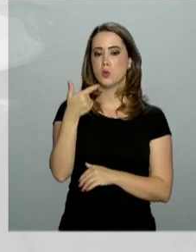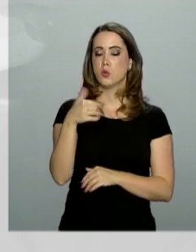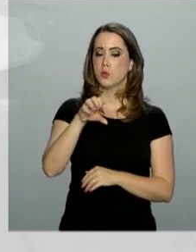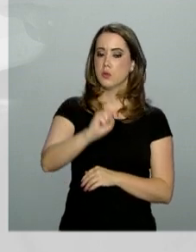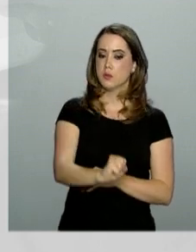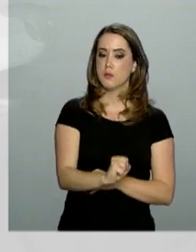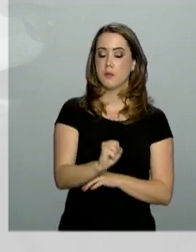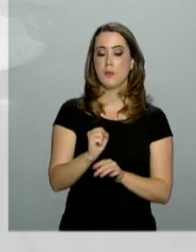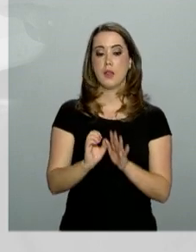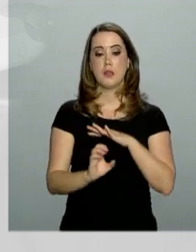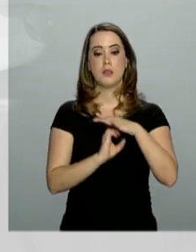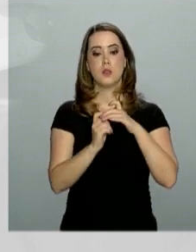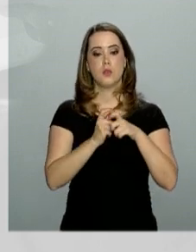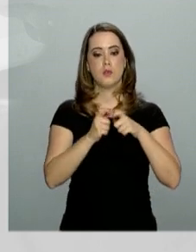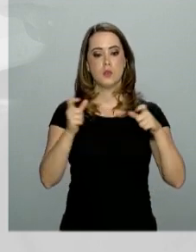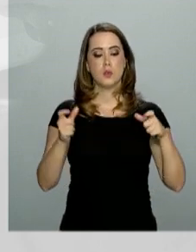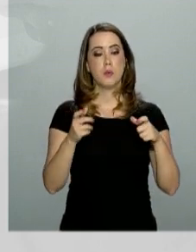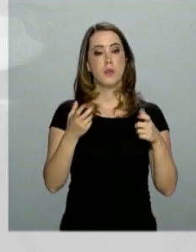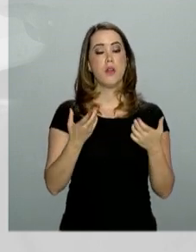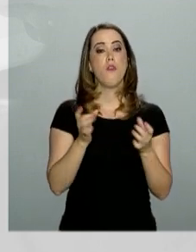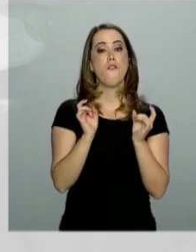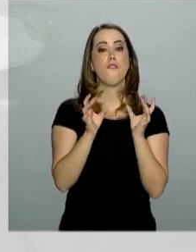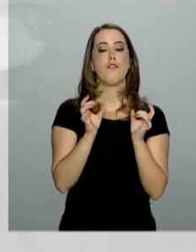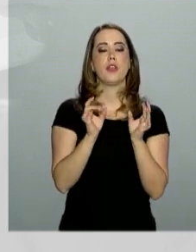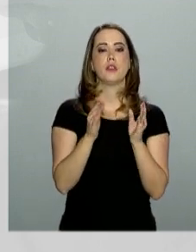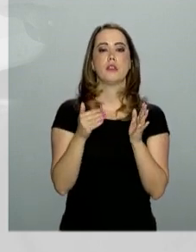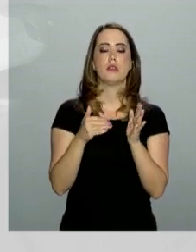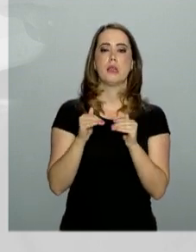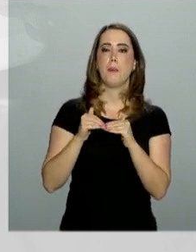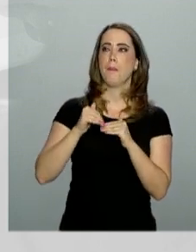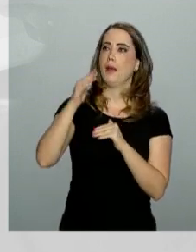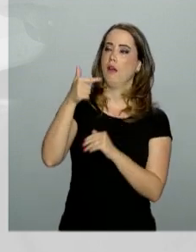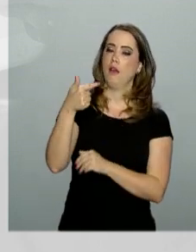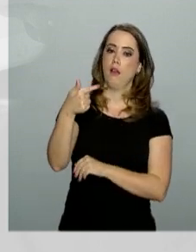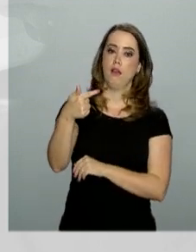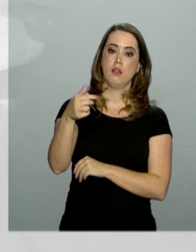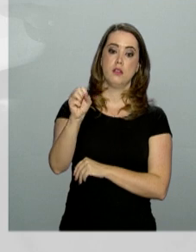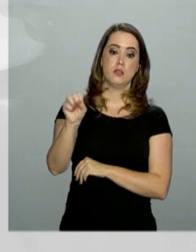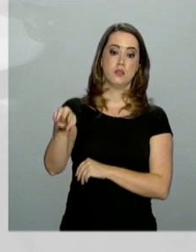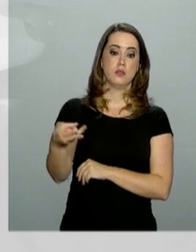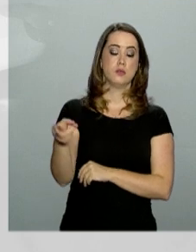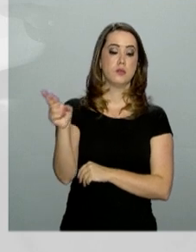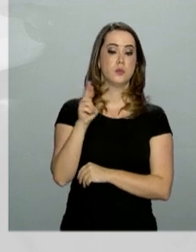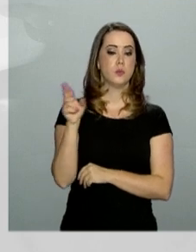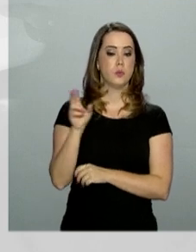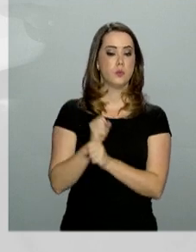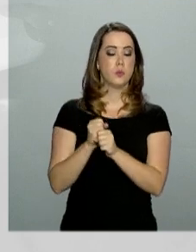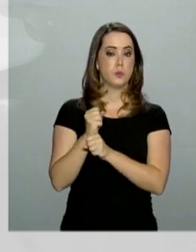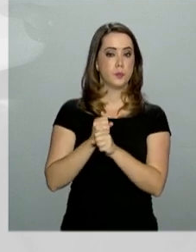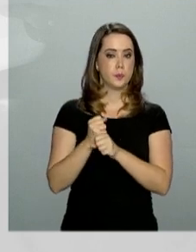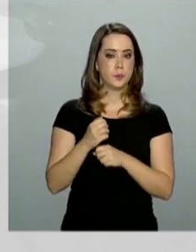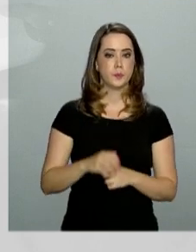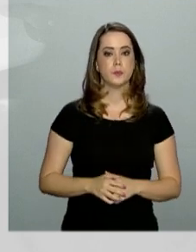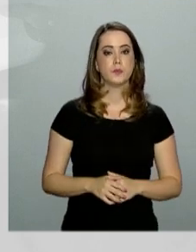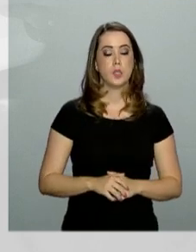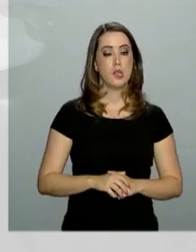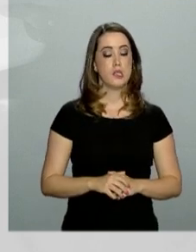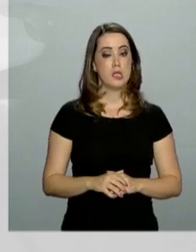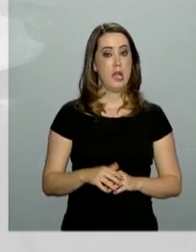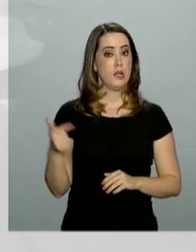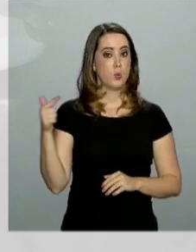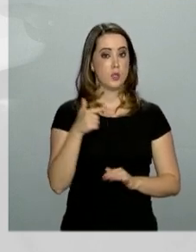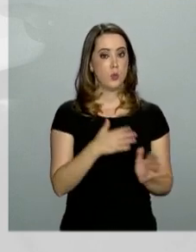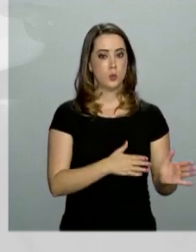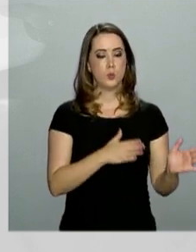2018, para empresas com faturamento acima de R 78 milhões em 2016. A